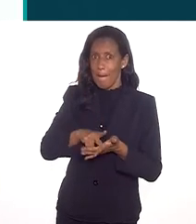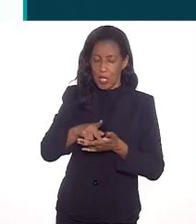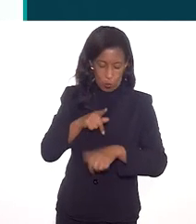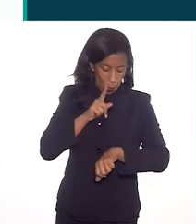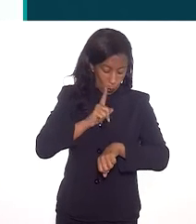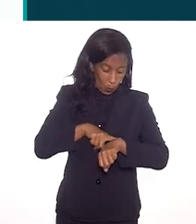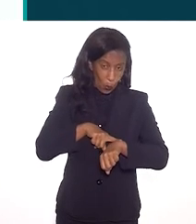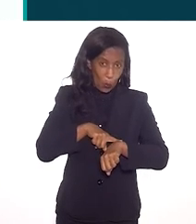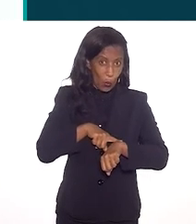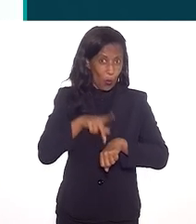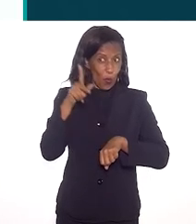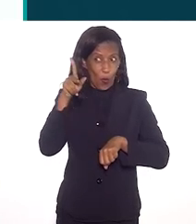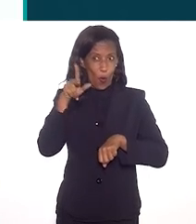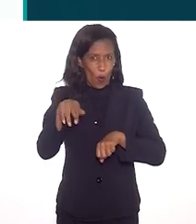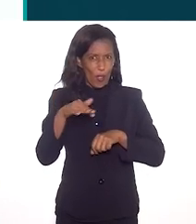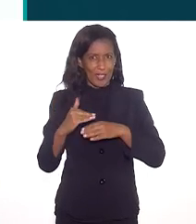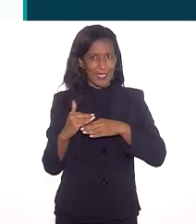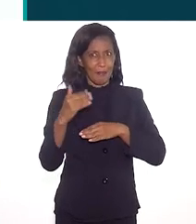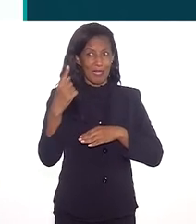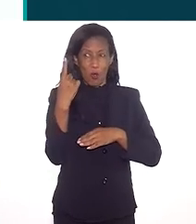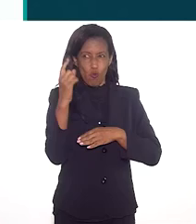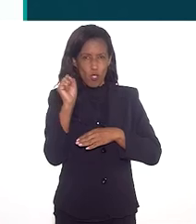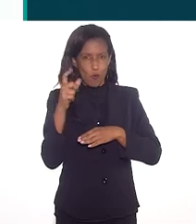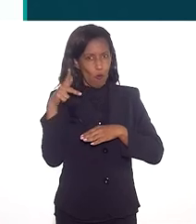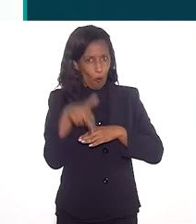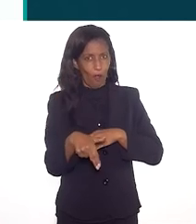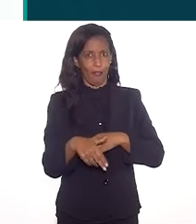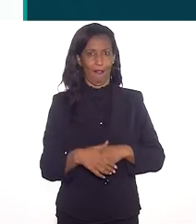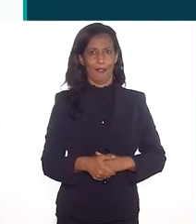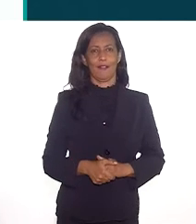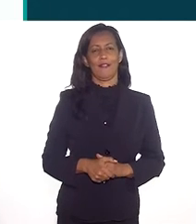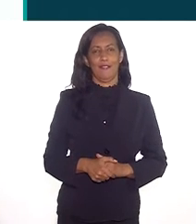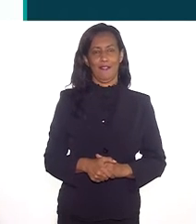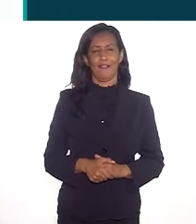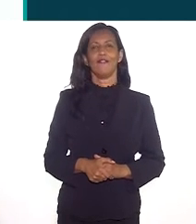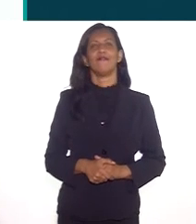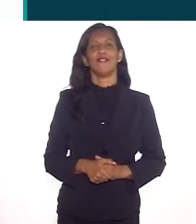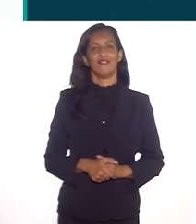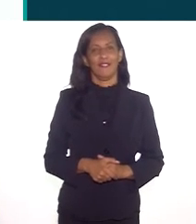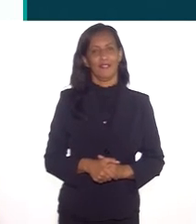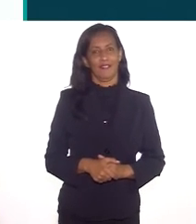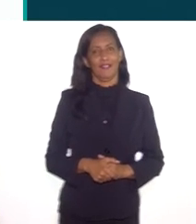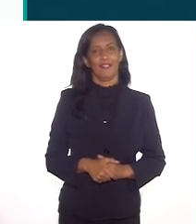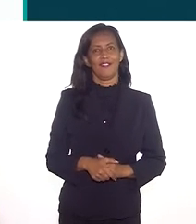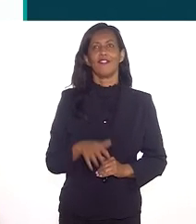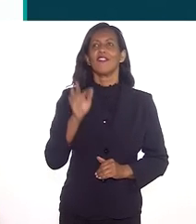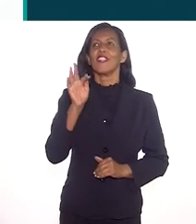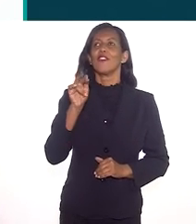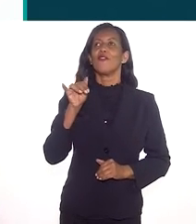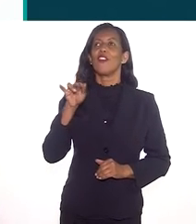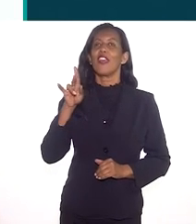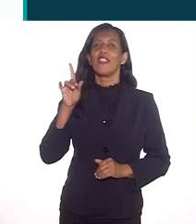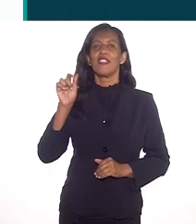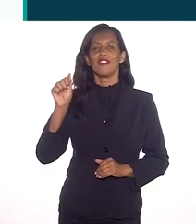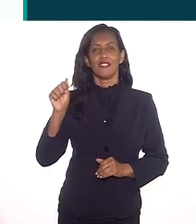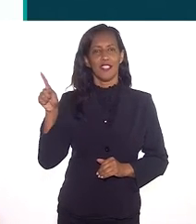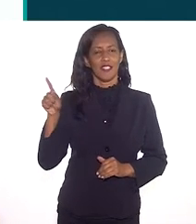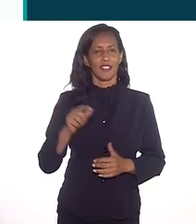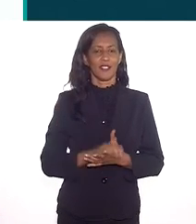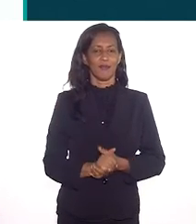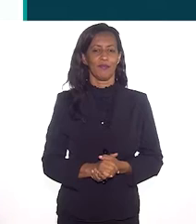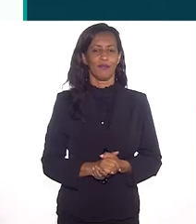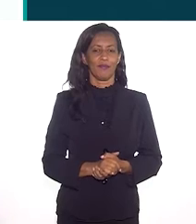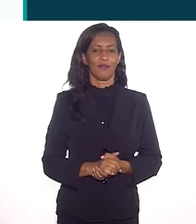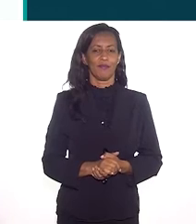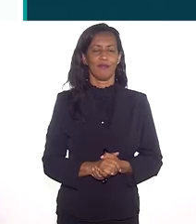mas é 30 segundos mesmo, eu vou assim cortar quem passar um segundinho. Vamos lá, o Fernando,